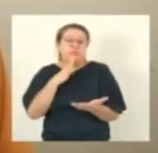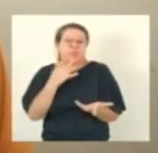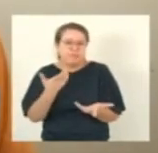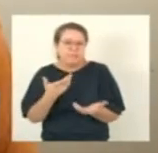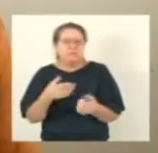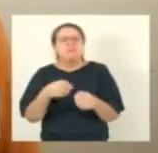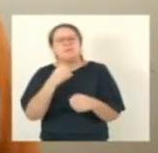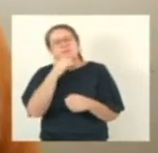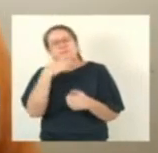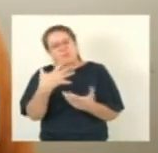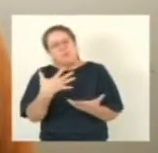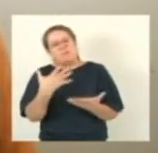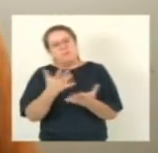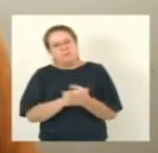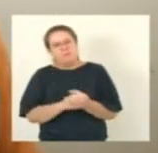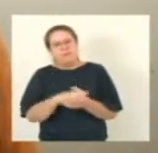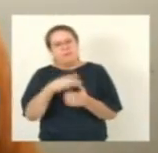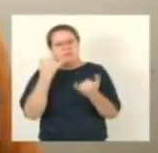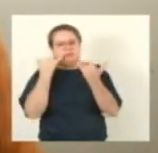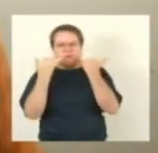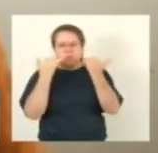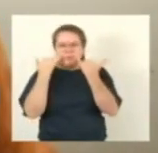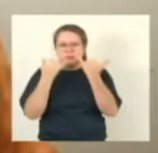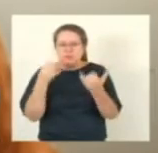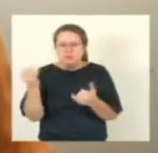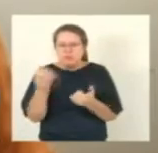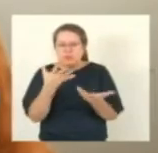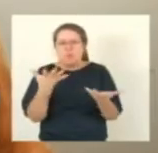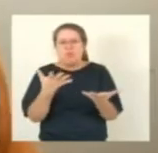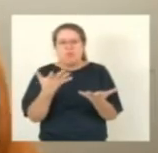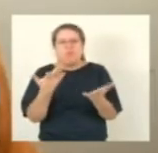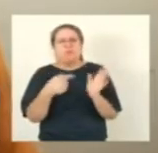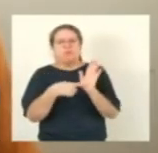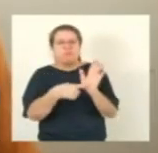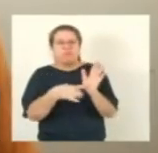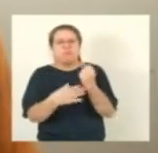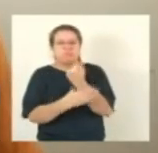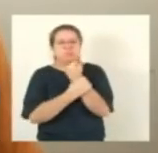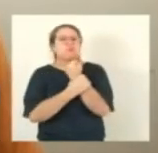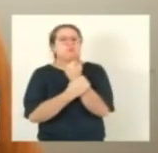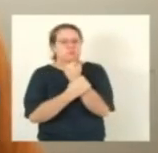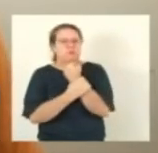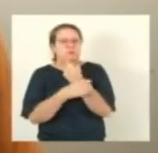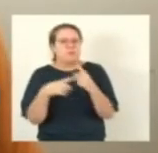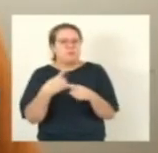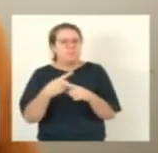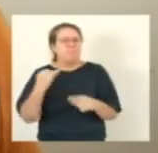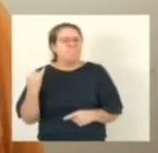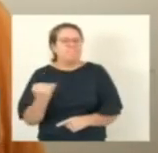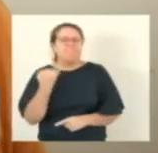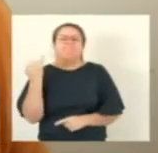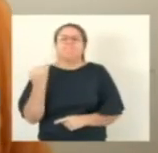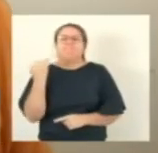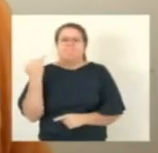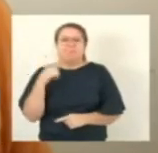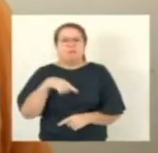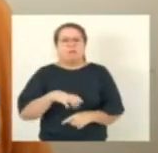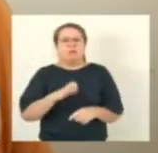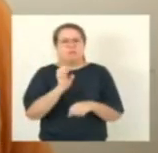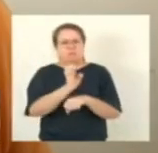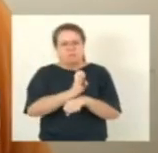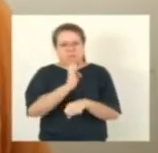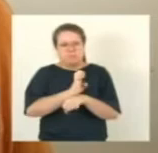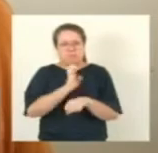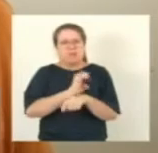cuida de um desses pontos que é de extrema importância no estado tem uma frente parlamentar